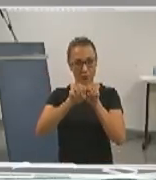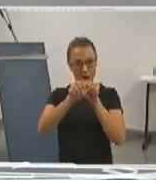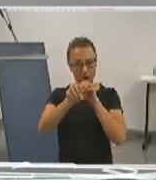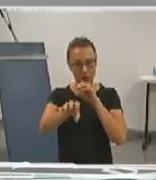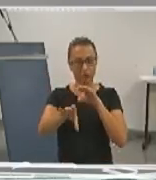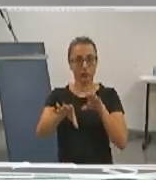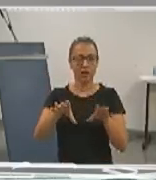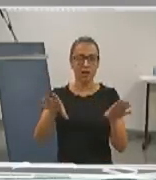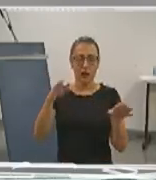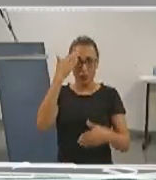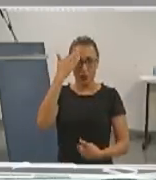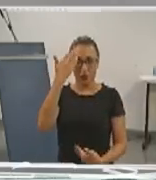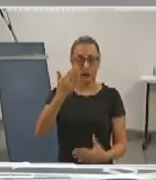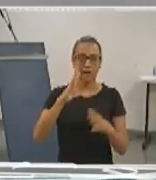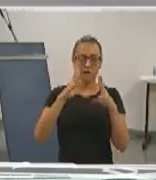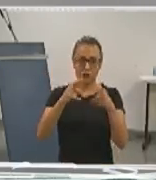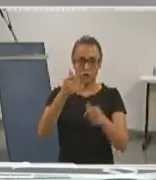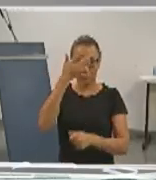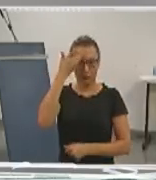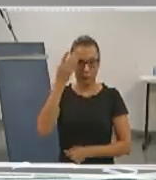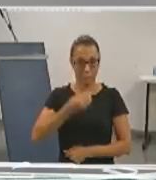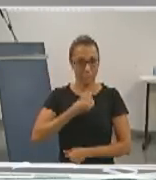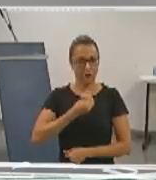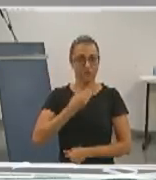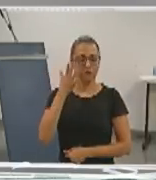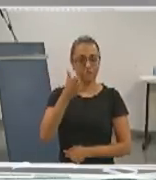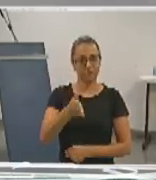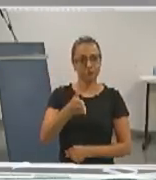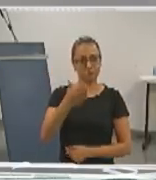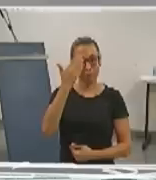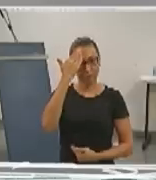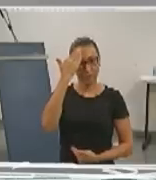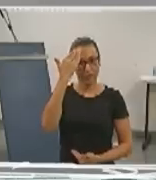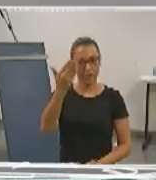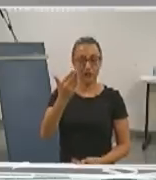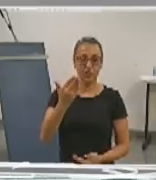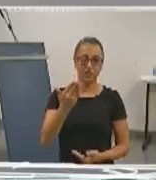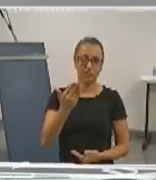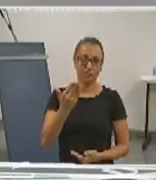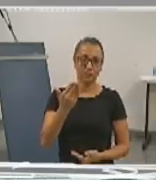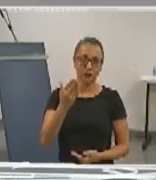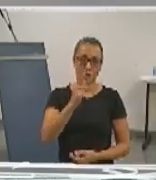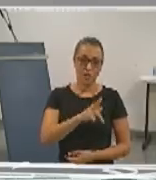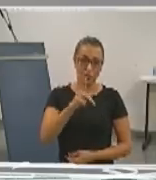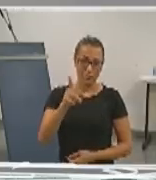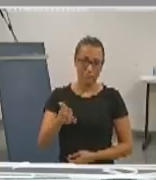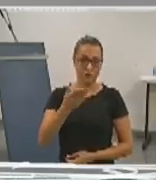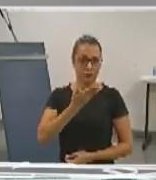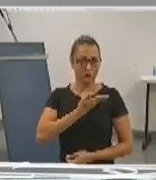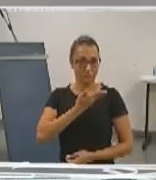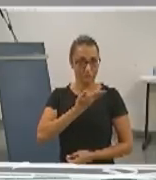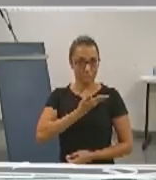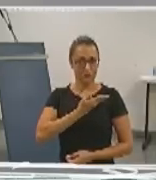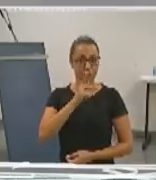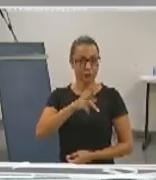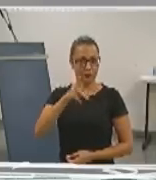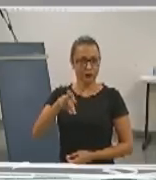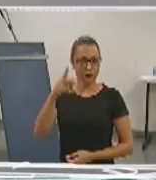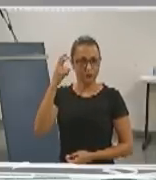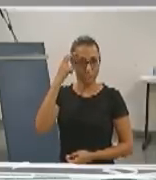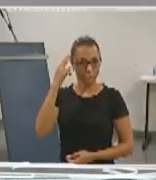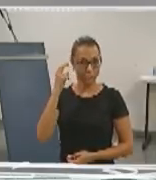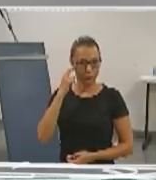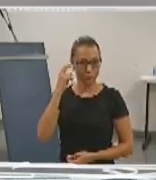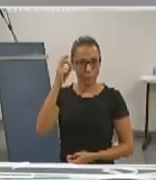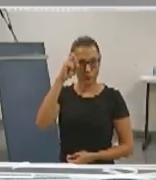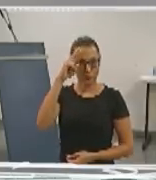Agradeço também a todos os presentes. Agradeço aos nossos professores, colegas, professor Joelson, professor Etienne